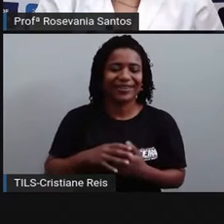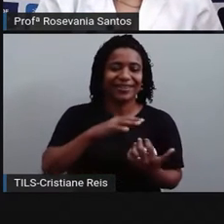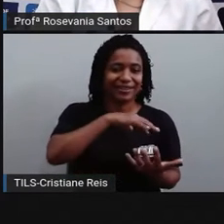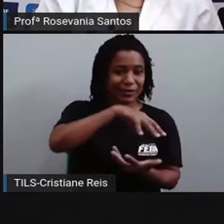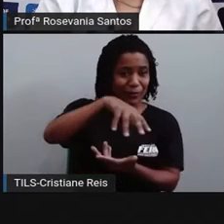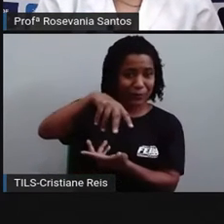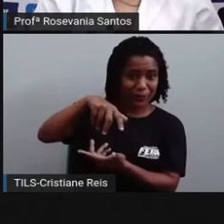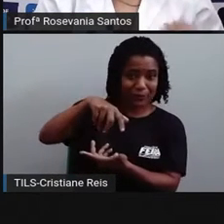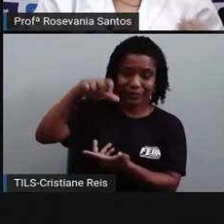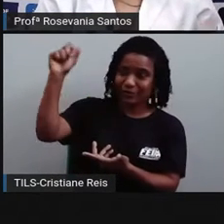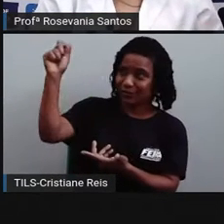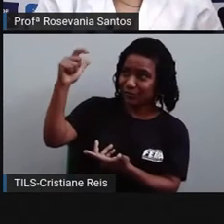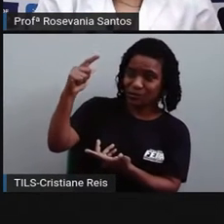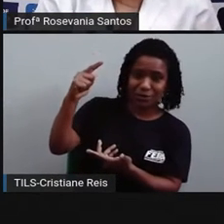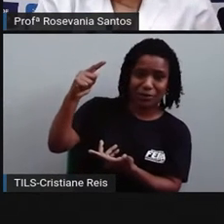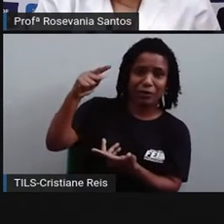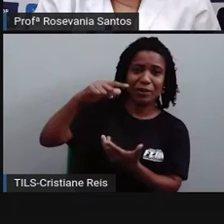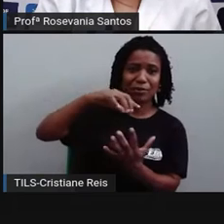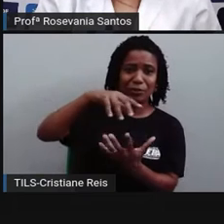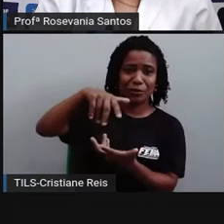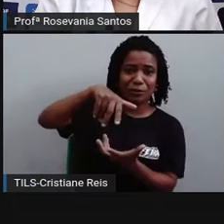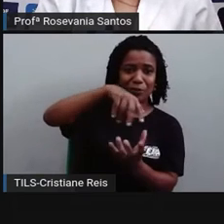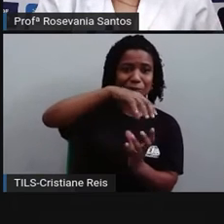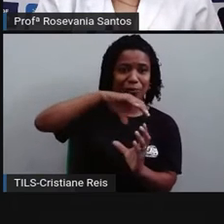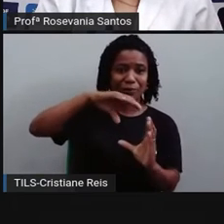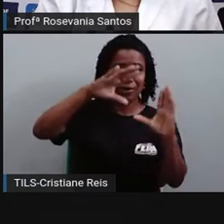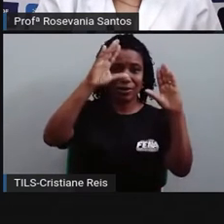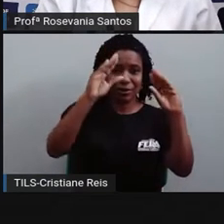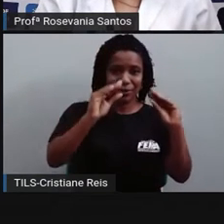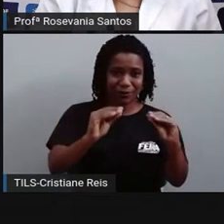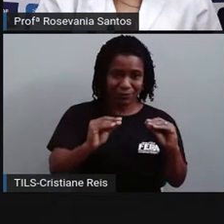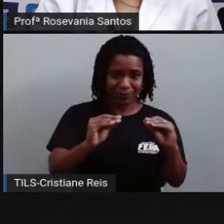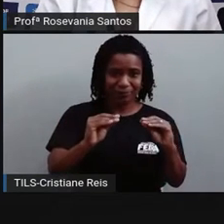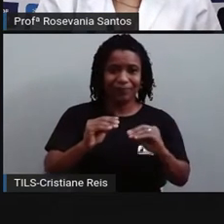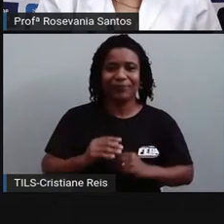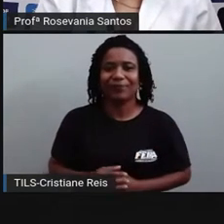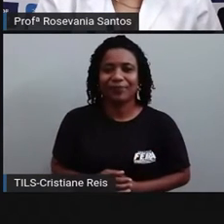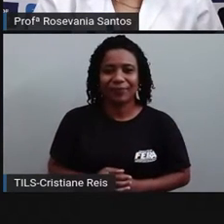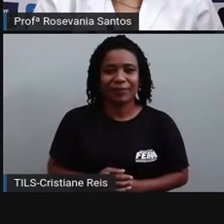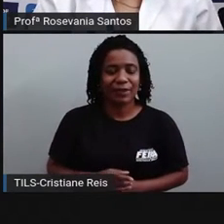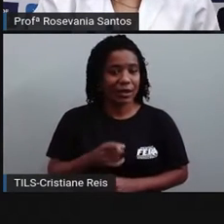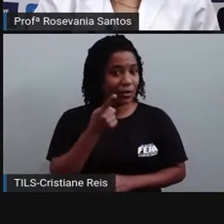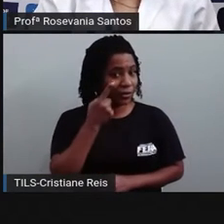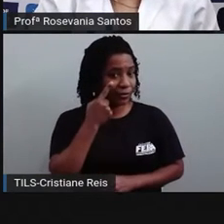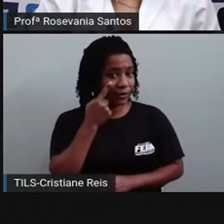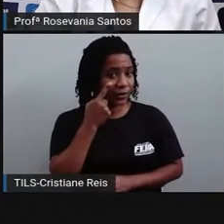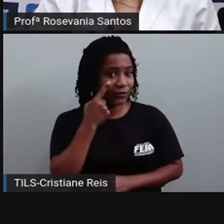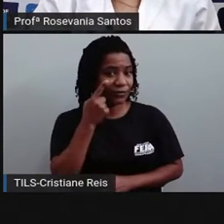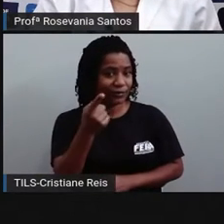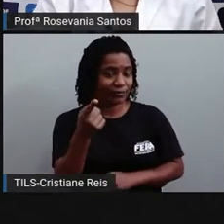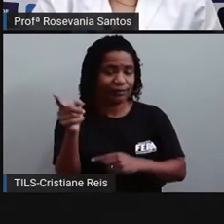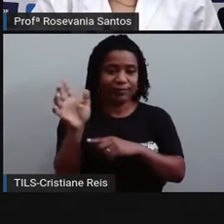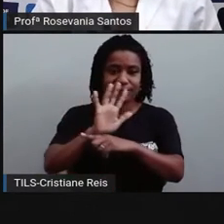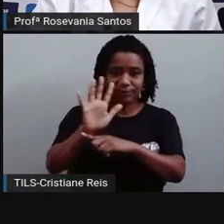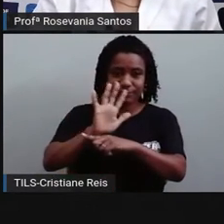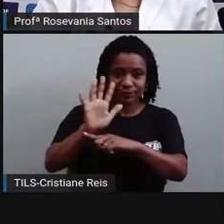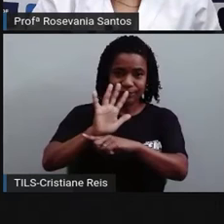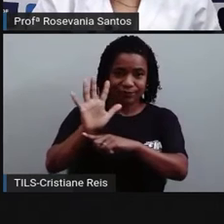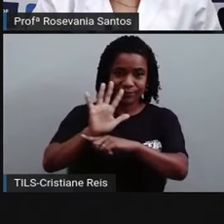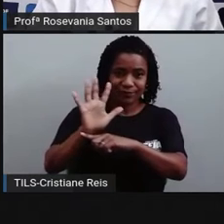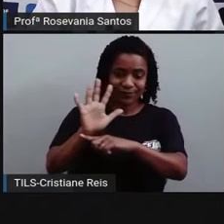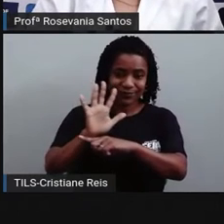desses astros que estão aí. Então, vamos lá. Vocês vão percebendo aí agora, né? Nesse